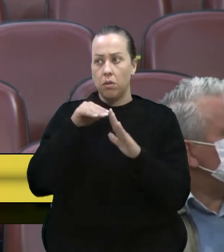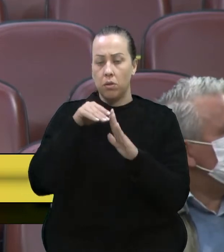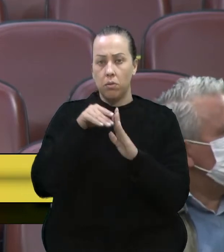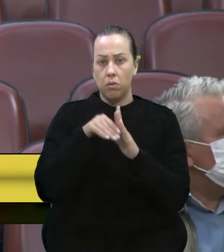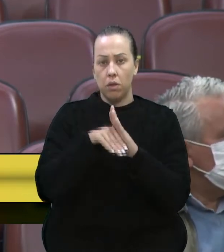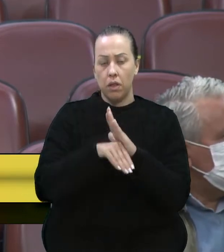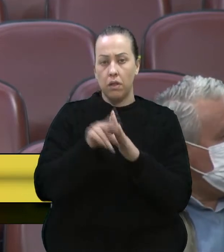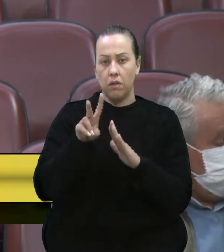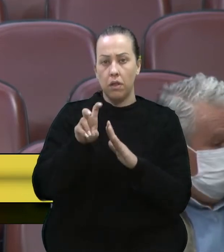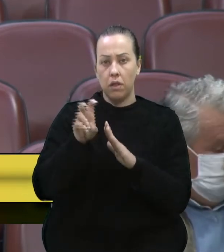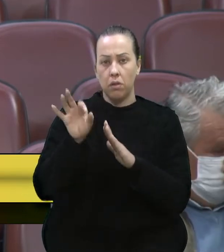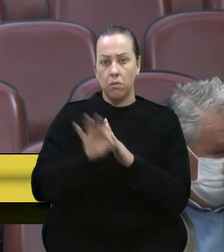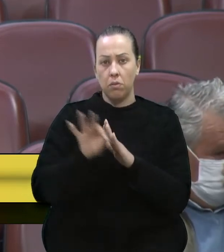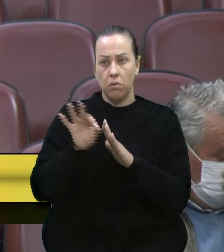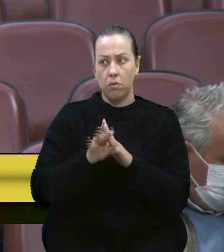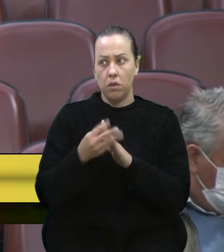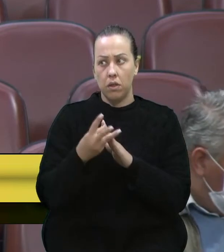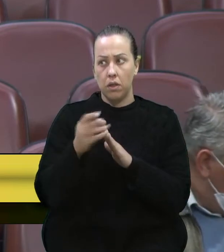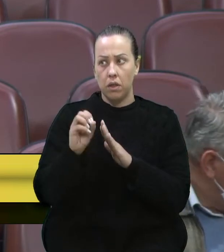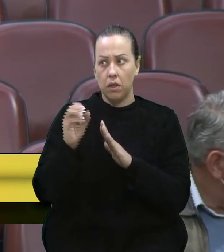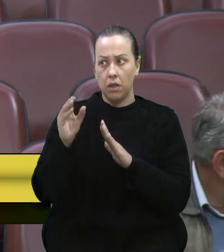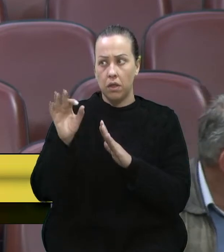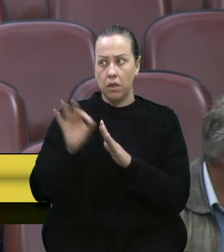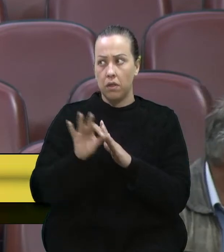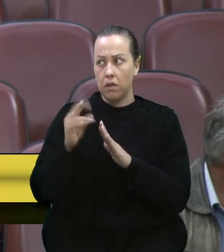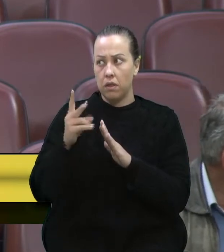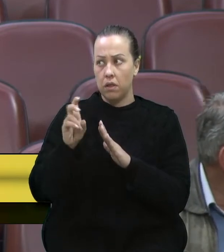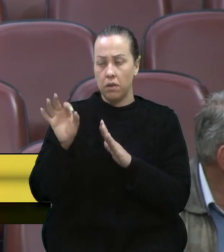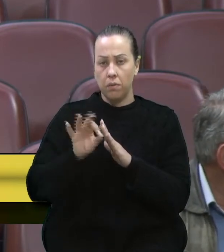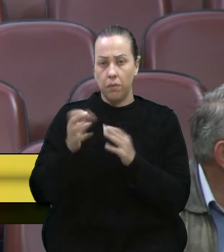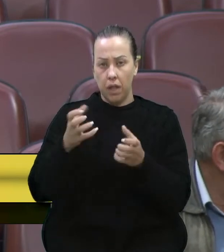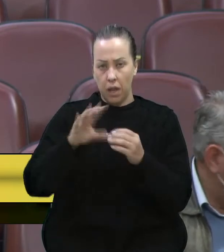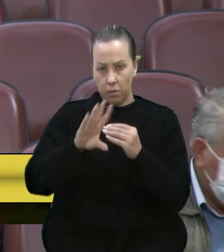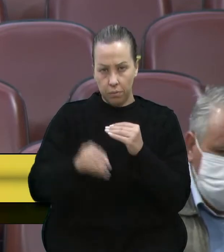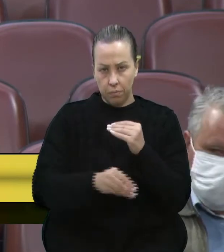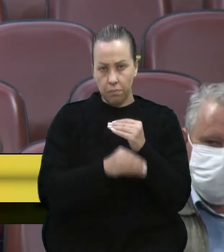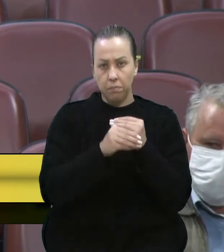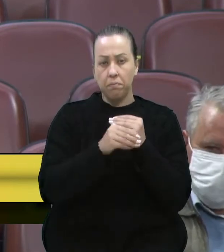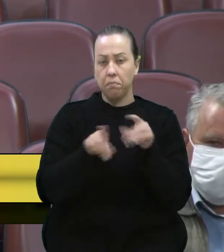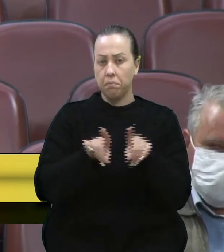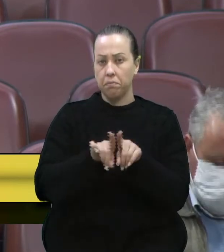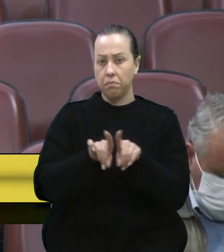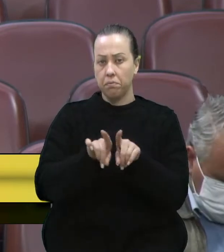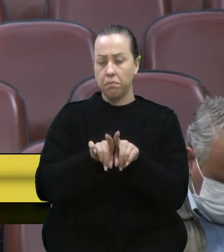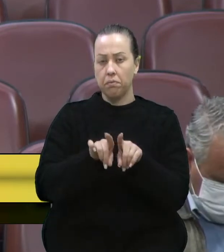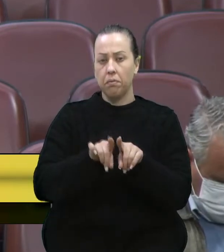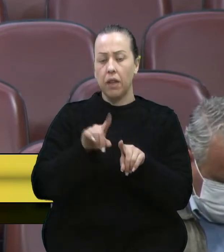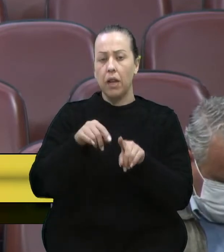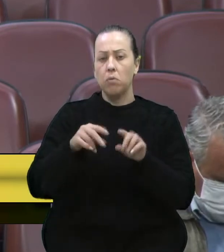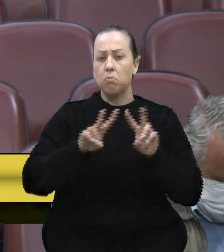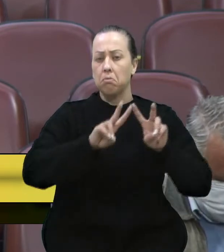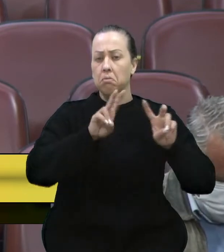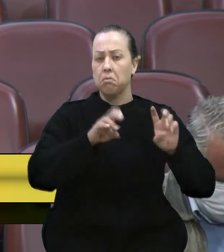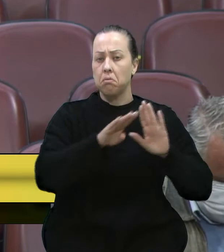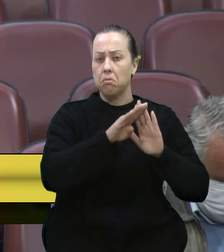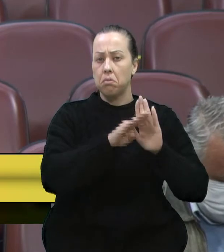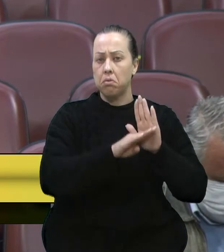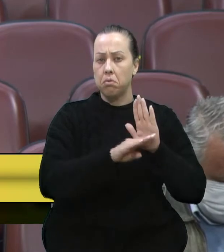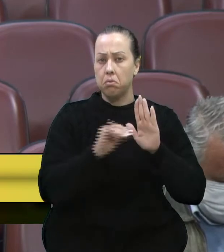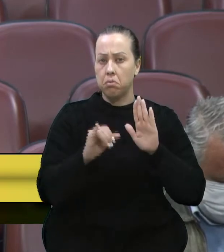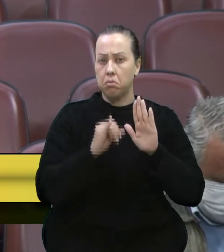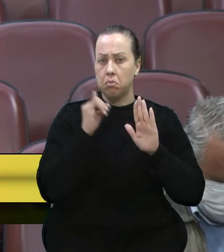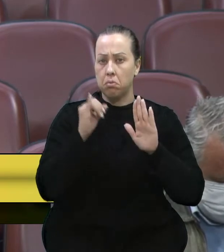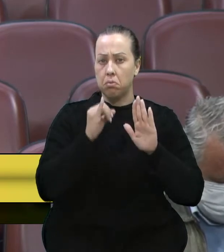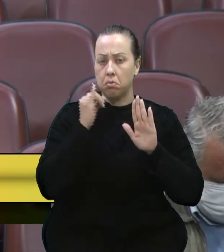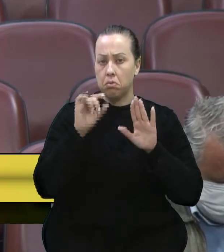25%, de 30% para 25%. Mas eu quero acrescentar, e essa é uma pauta que eu acho que tem importância também,